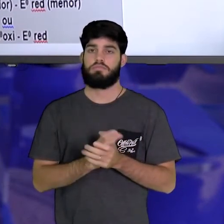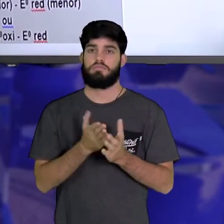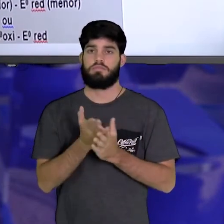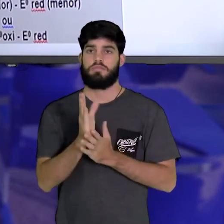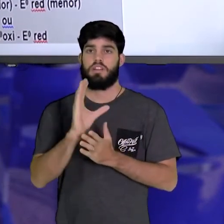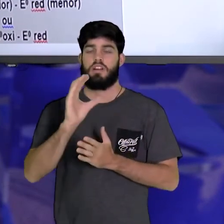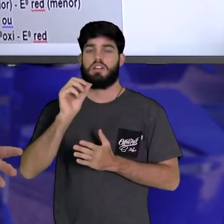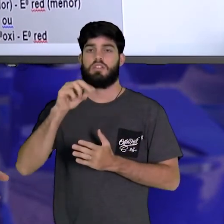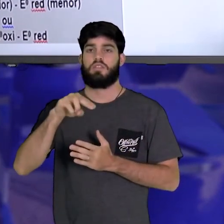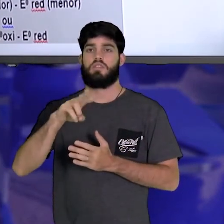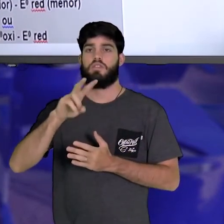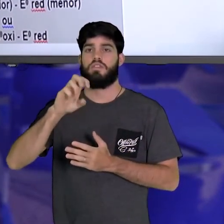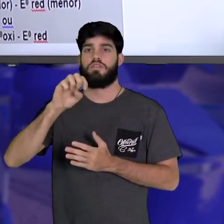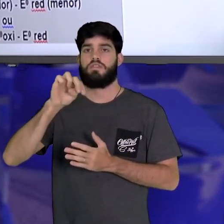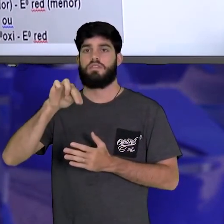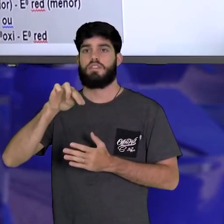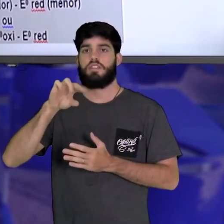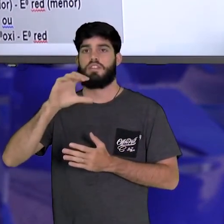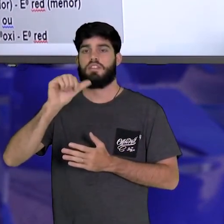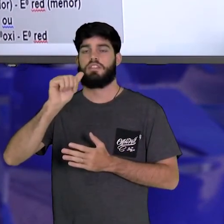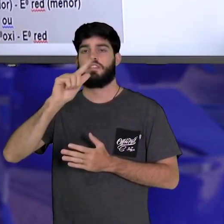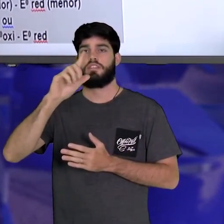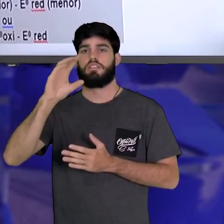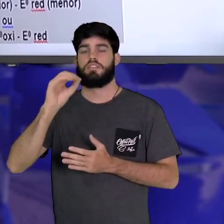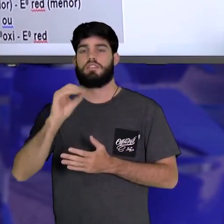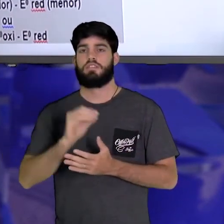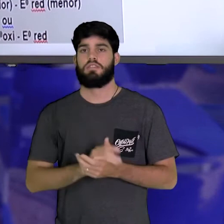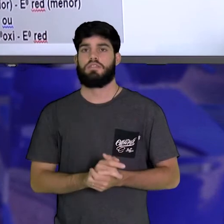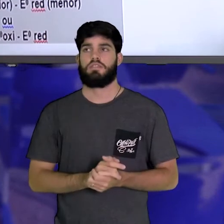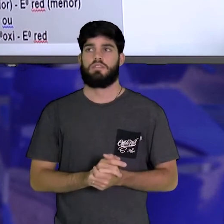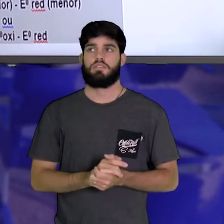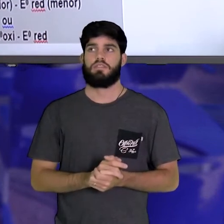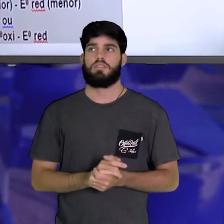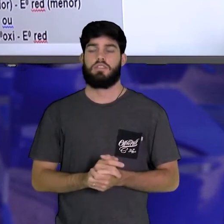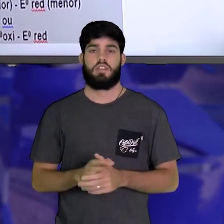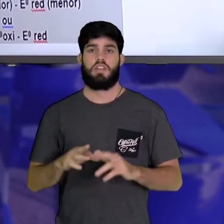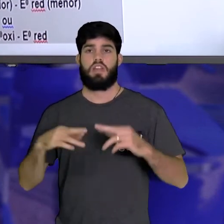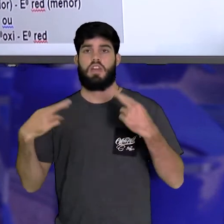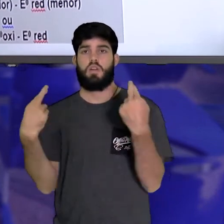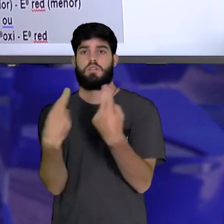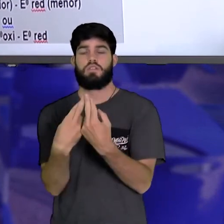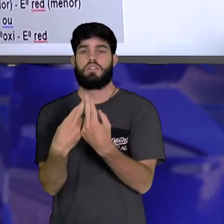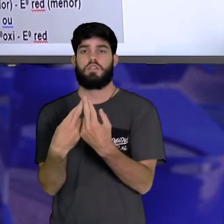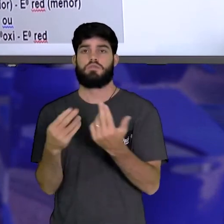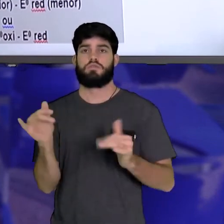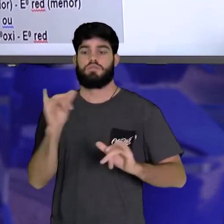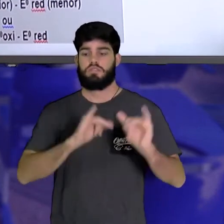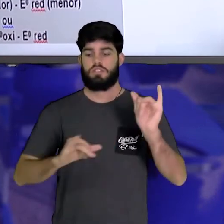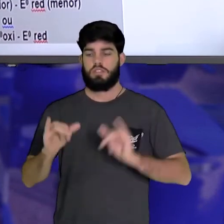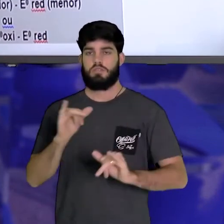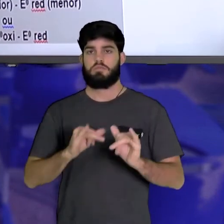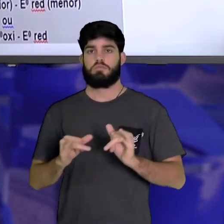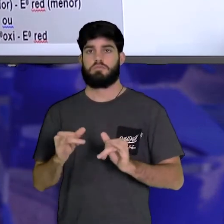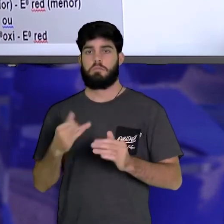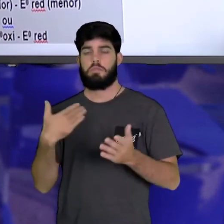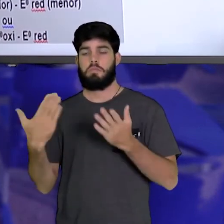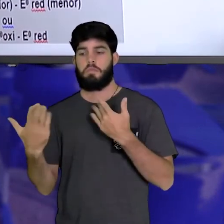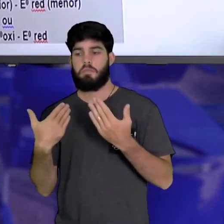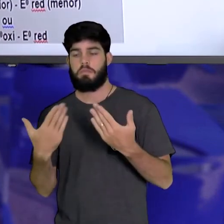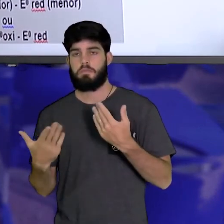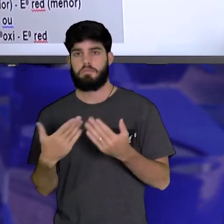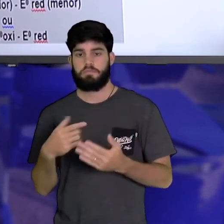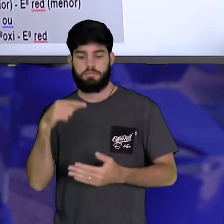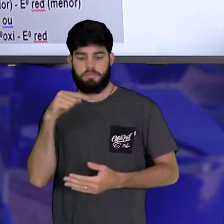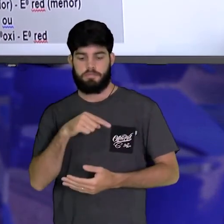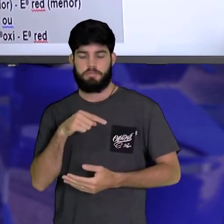reúne os químicos e vamos fazer uma conversão aqui. O eletrodo